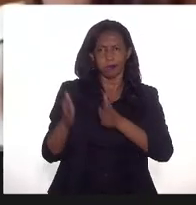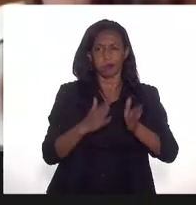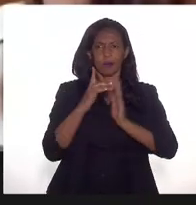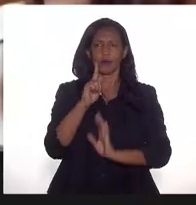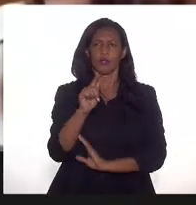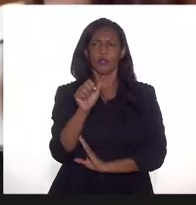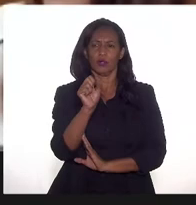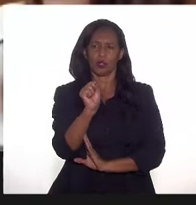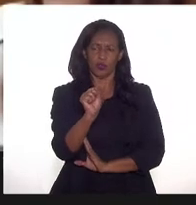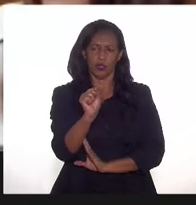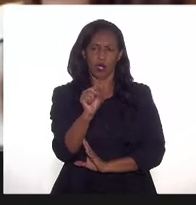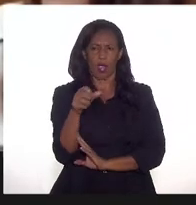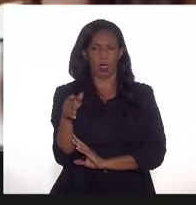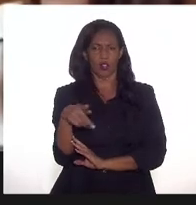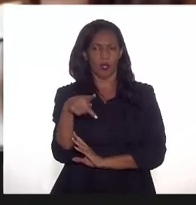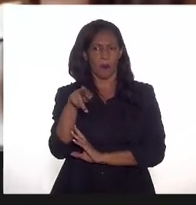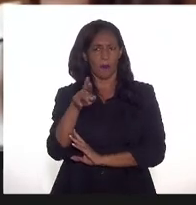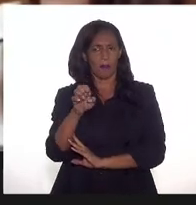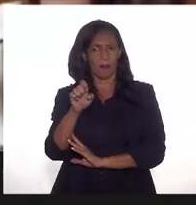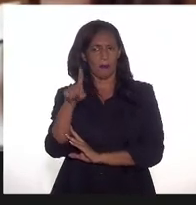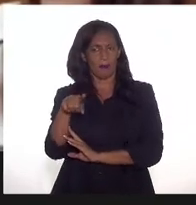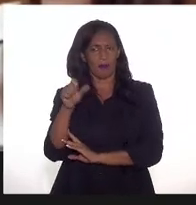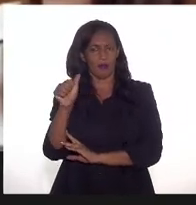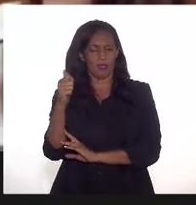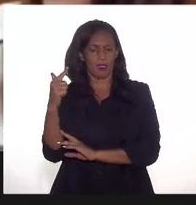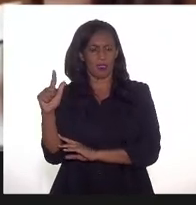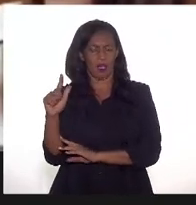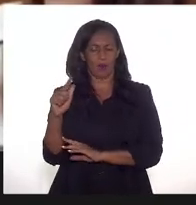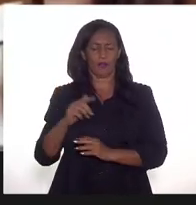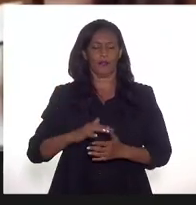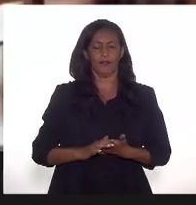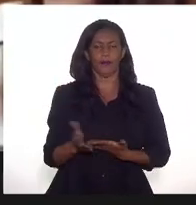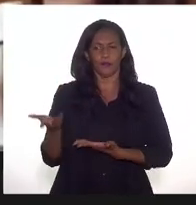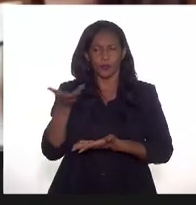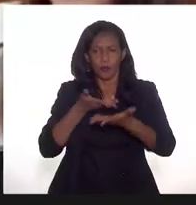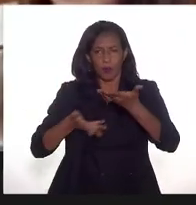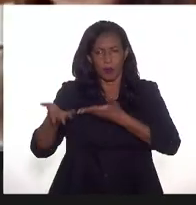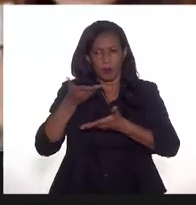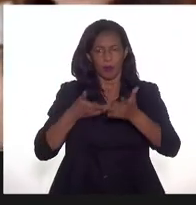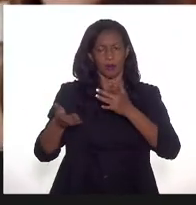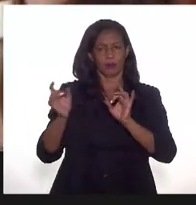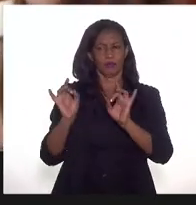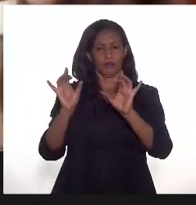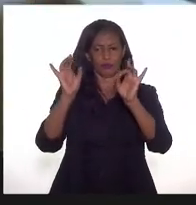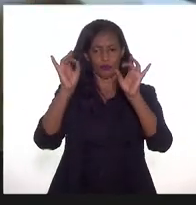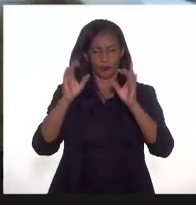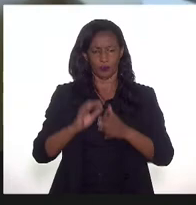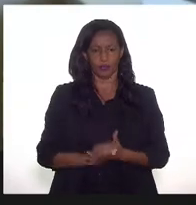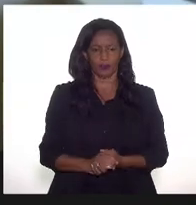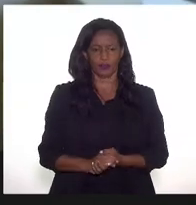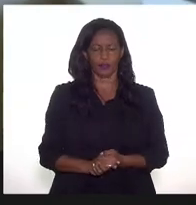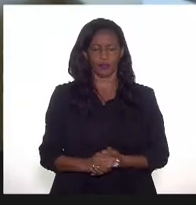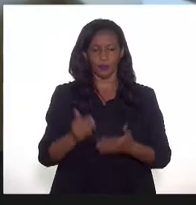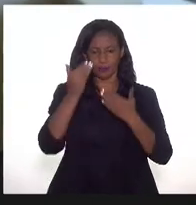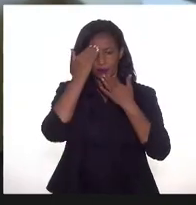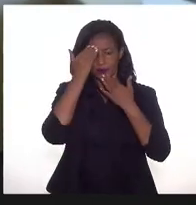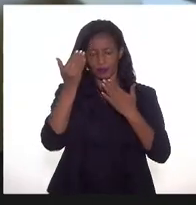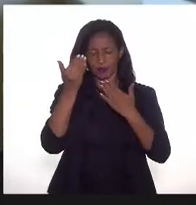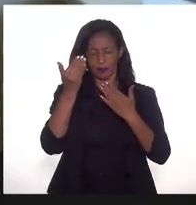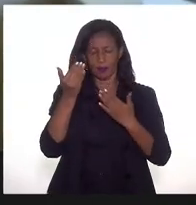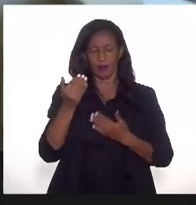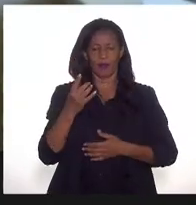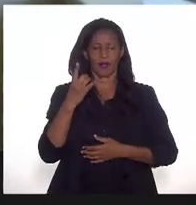recuperação mais antecipada de roias e participação específica. Obrigado. Deputado Márcio